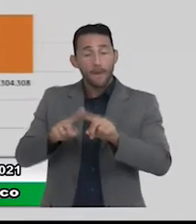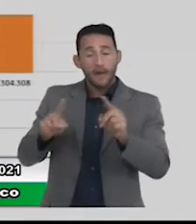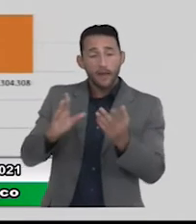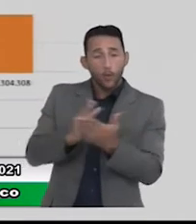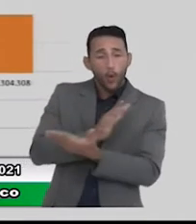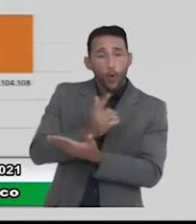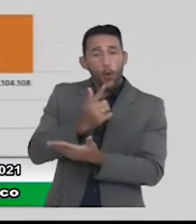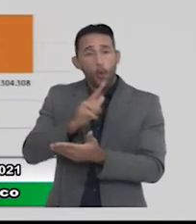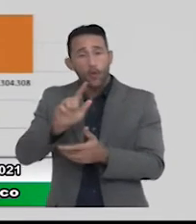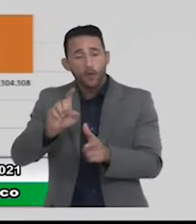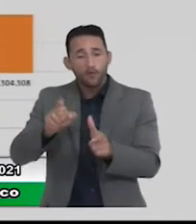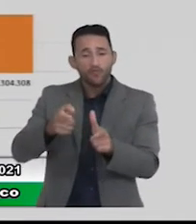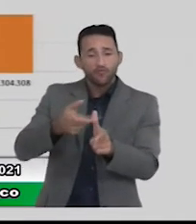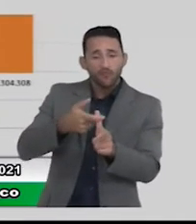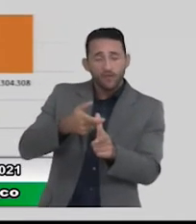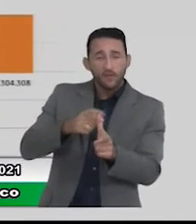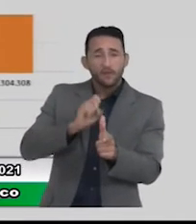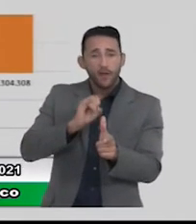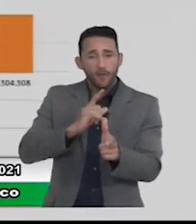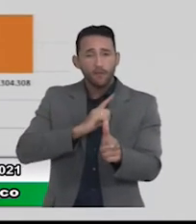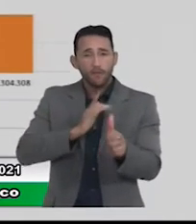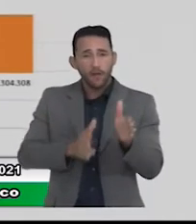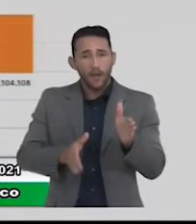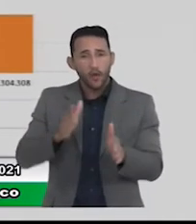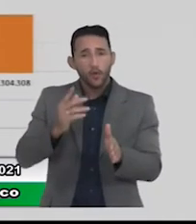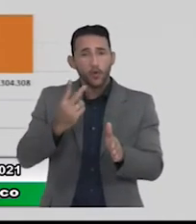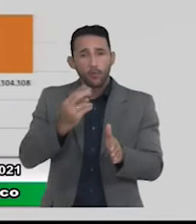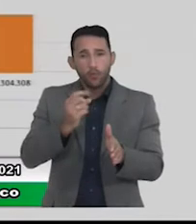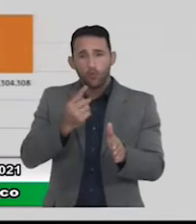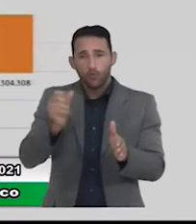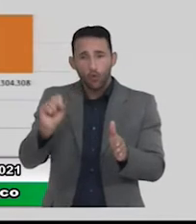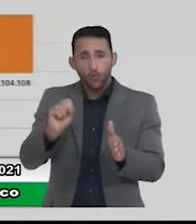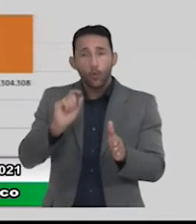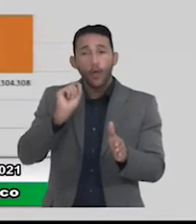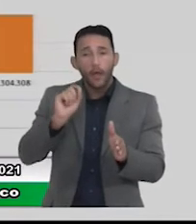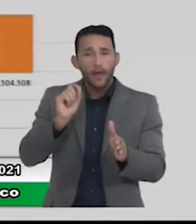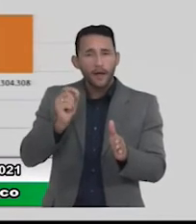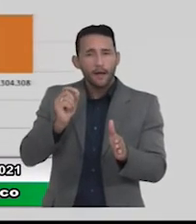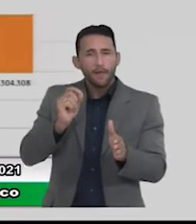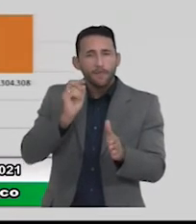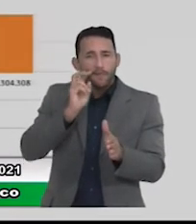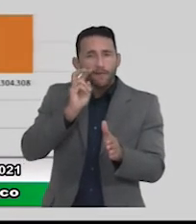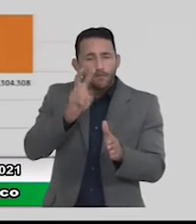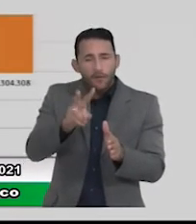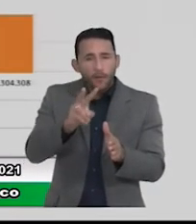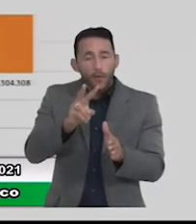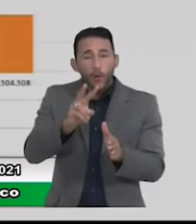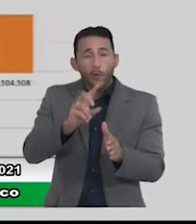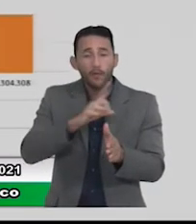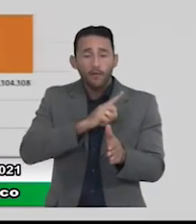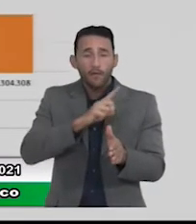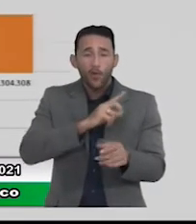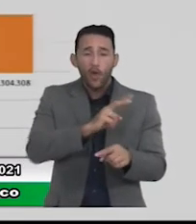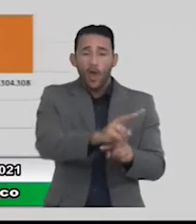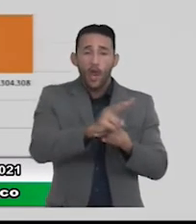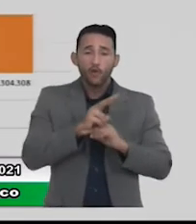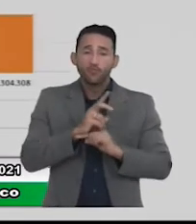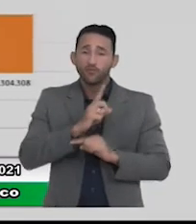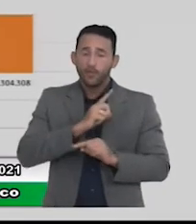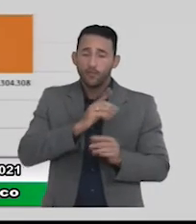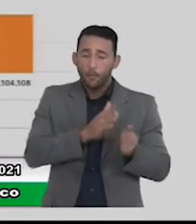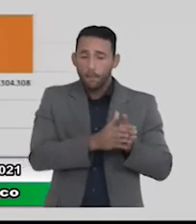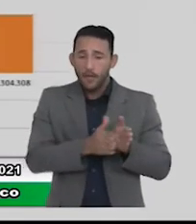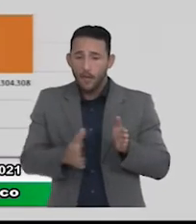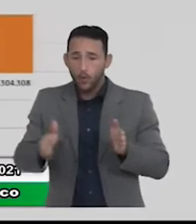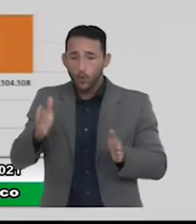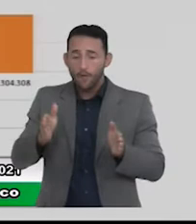aqui quando a gente previu nesse cenário de 218 a gente também considerava que os recursos da operação de crédito entraria tudo no exercício então quer dizer a gente